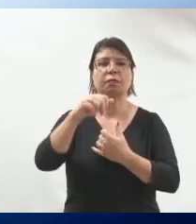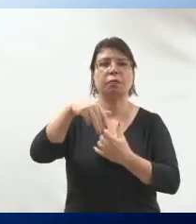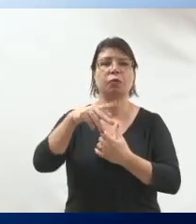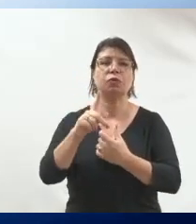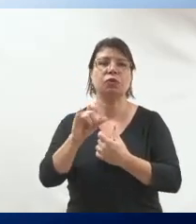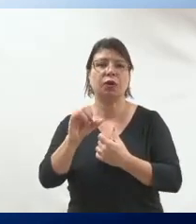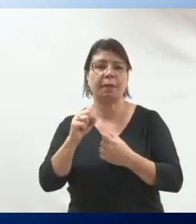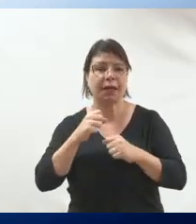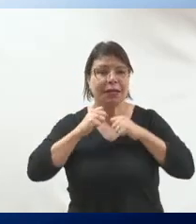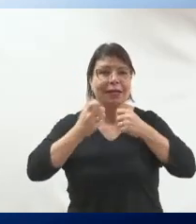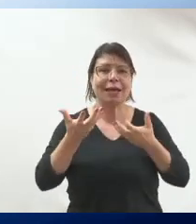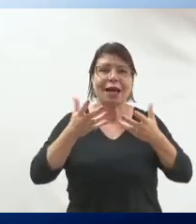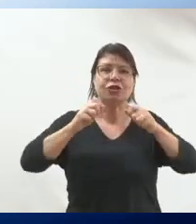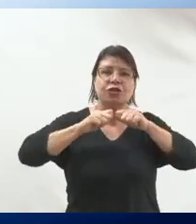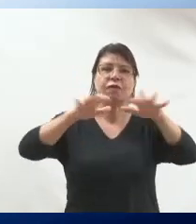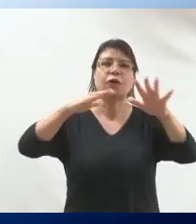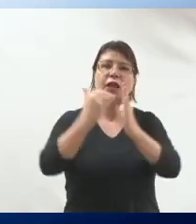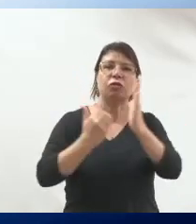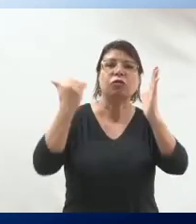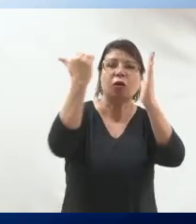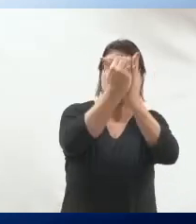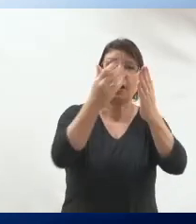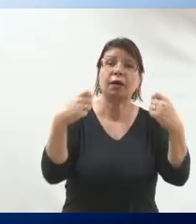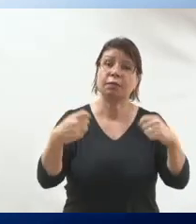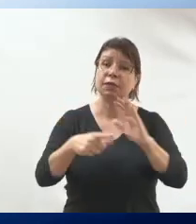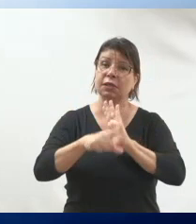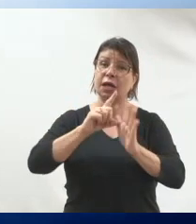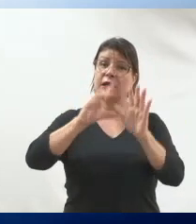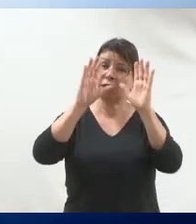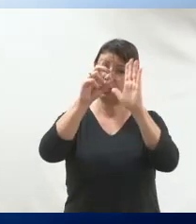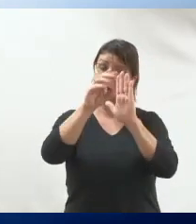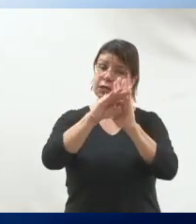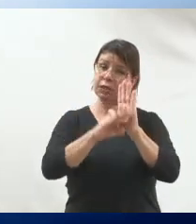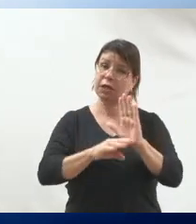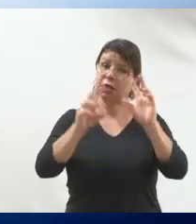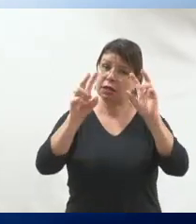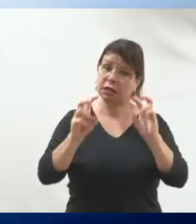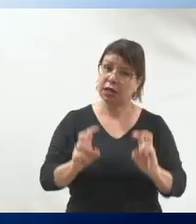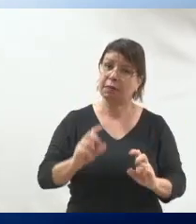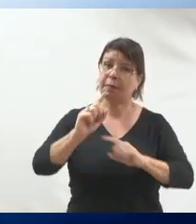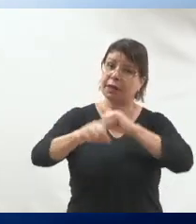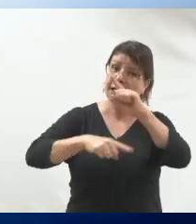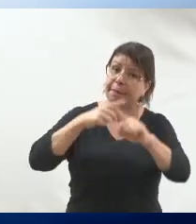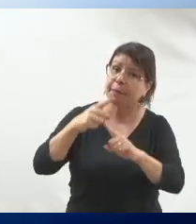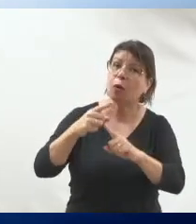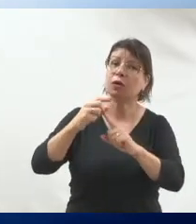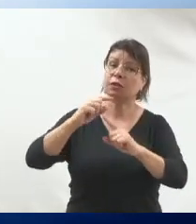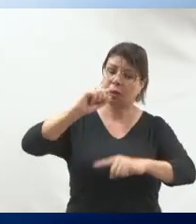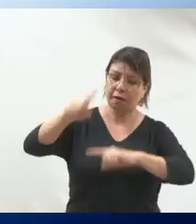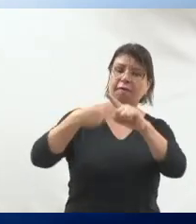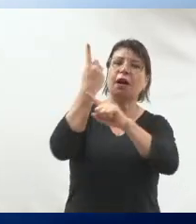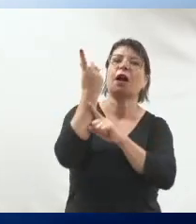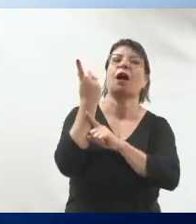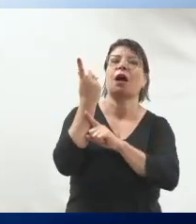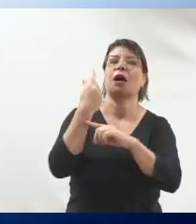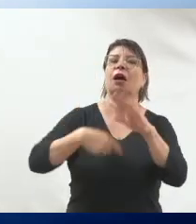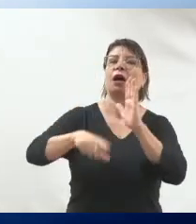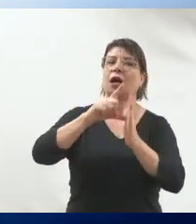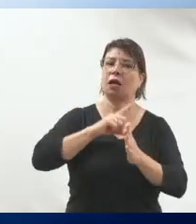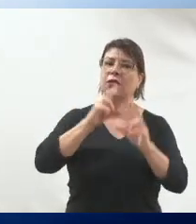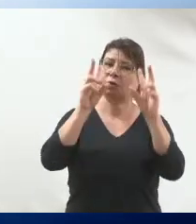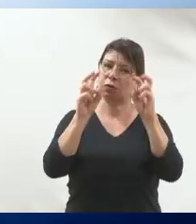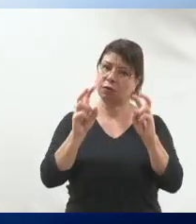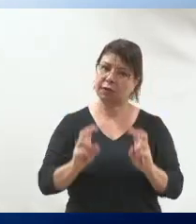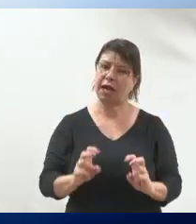clareza da mensagem, tem que ter conteúdo em primeiro lugar para depois impulsionar. Então, primeiro preocupe-se com o seu conteúdo